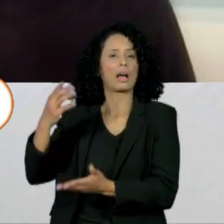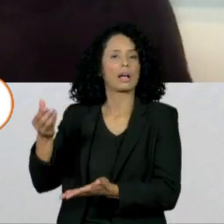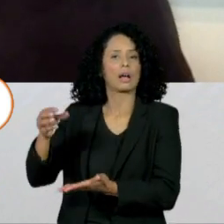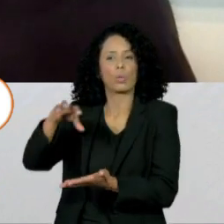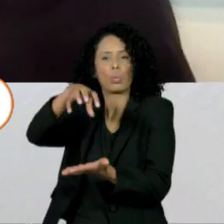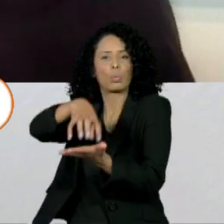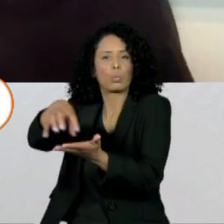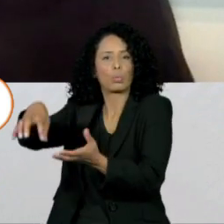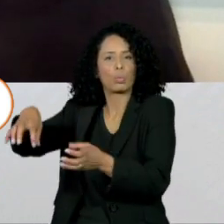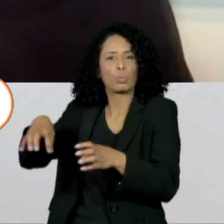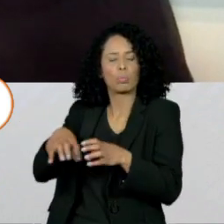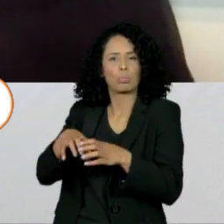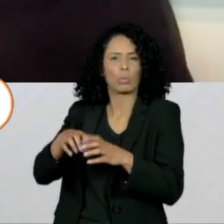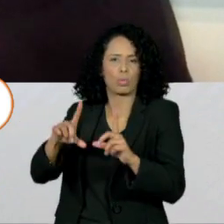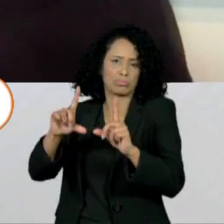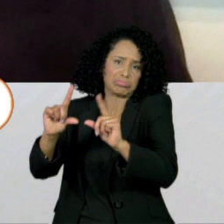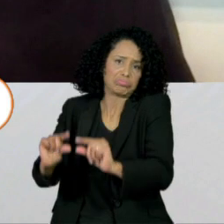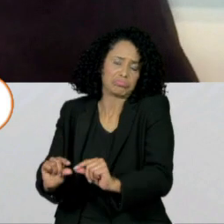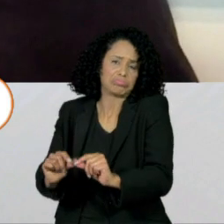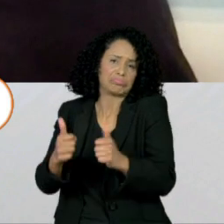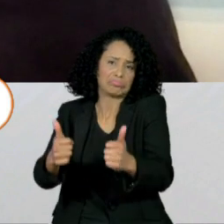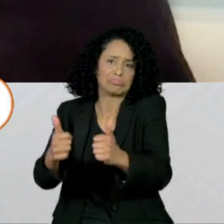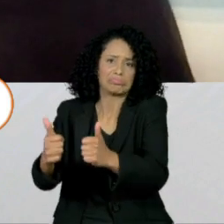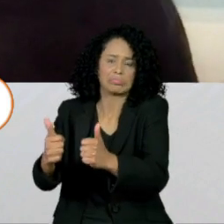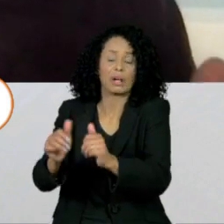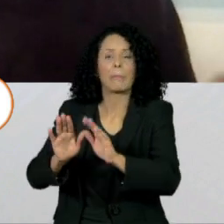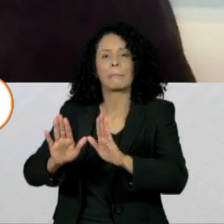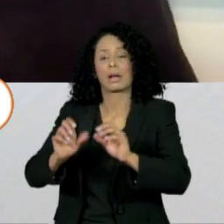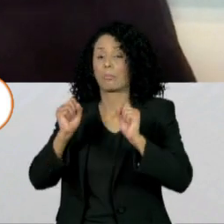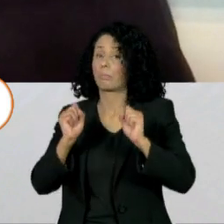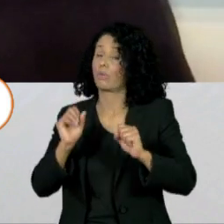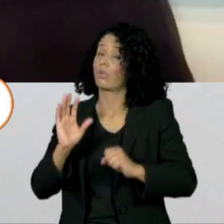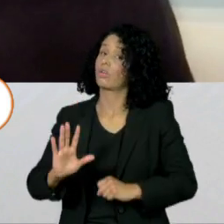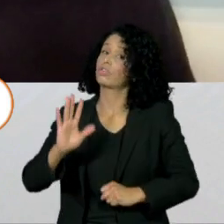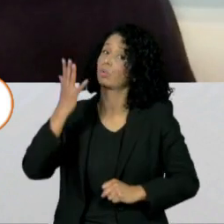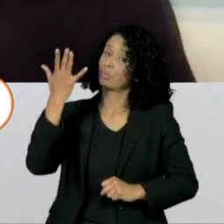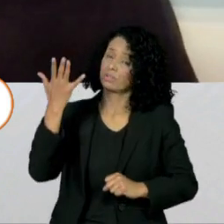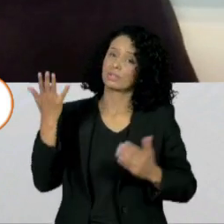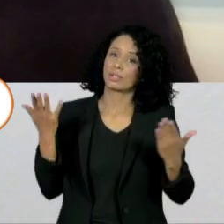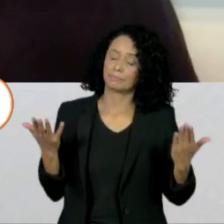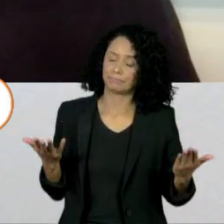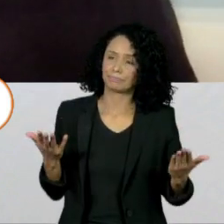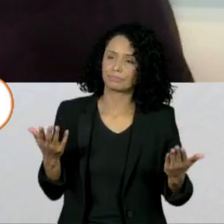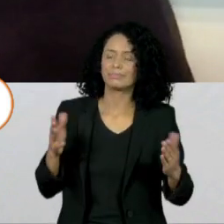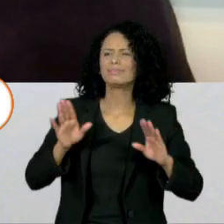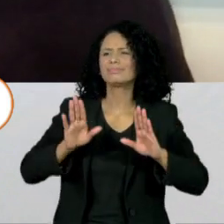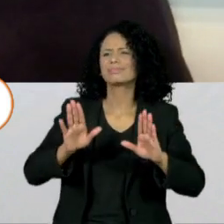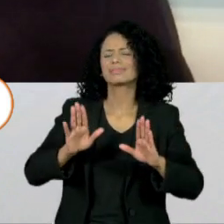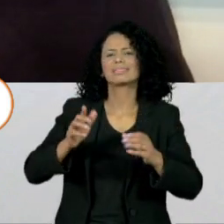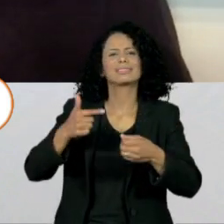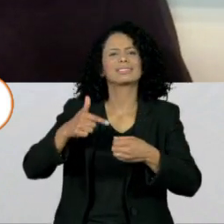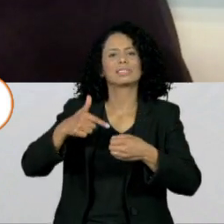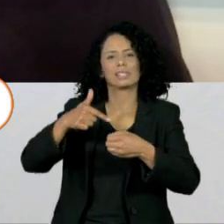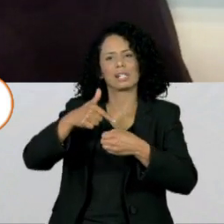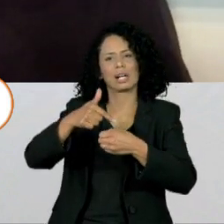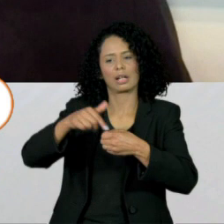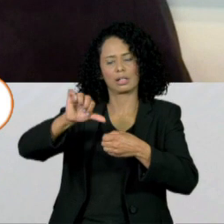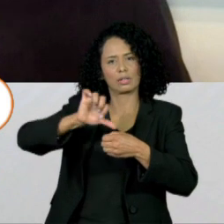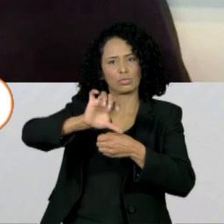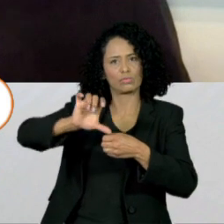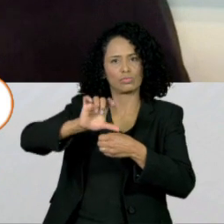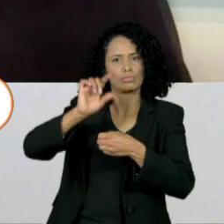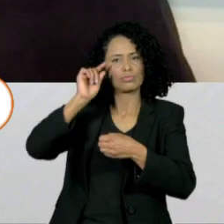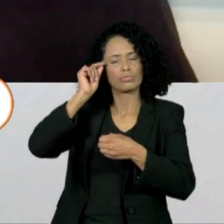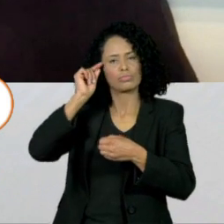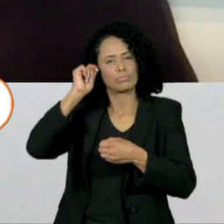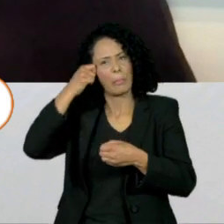imposto cai, pode até desaparecer, como eu te falei, no caso do diesel, se mantiver o ICMS em 17%.